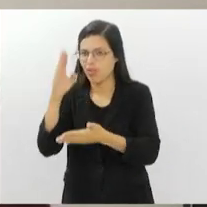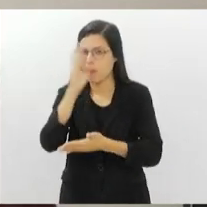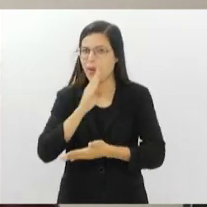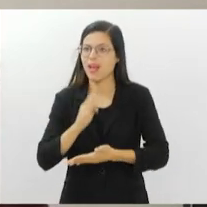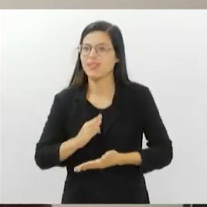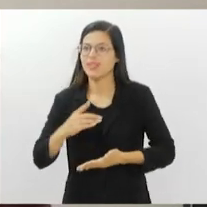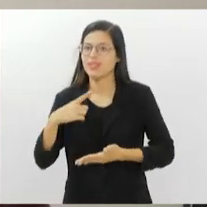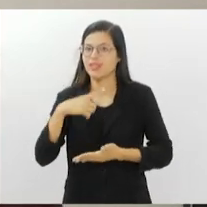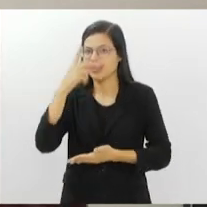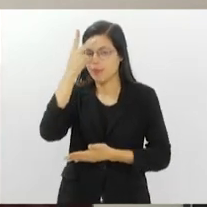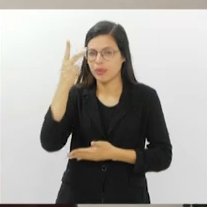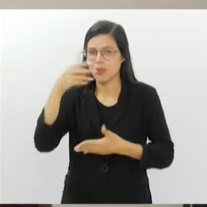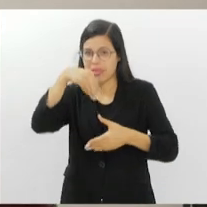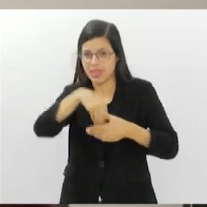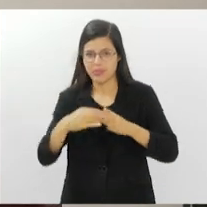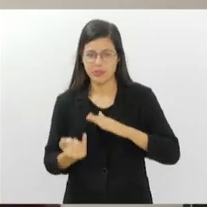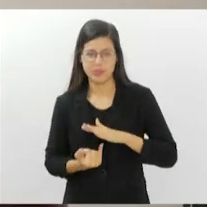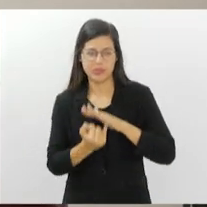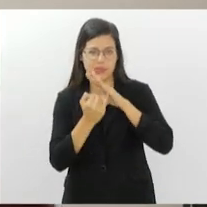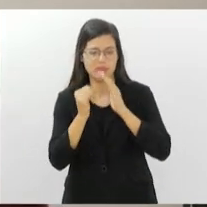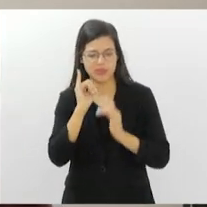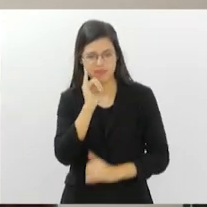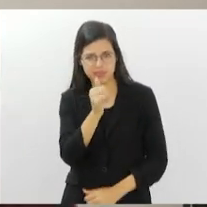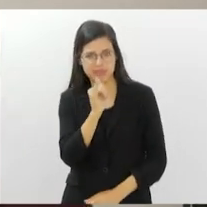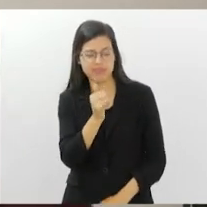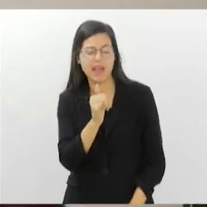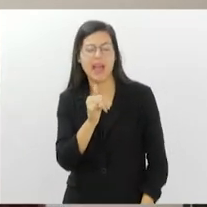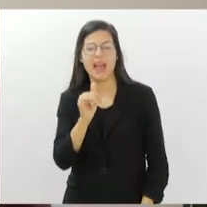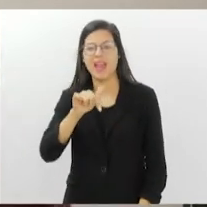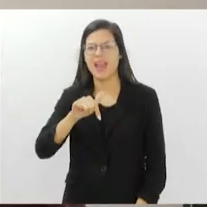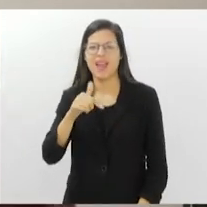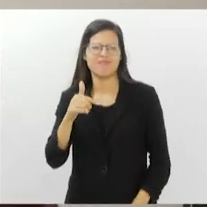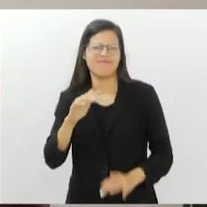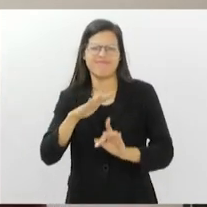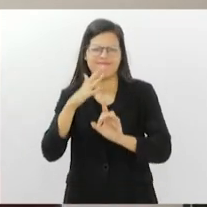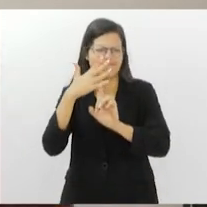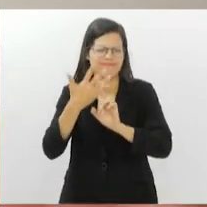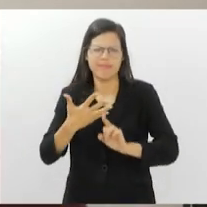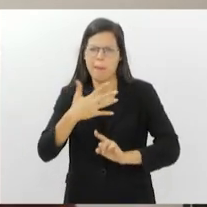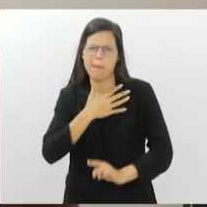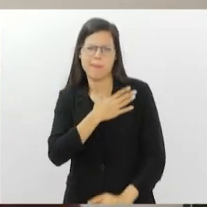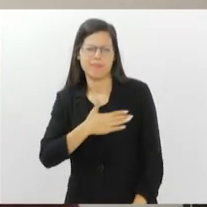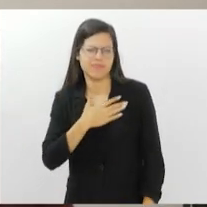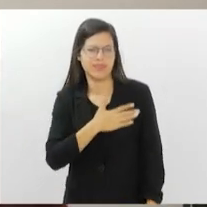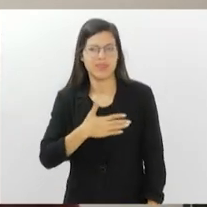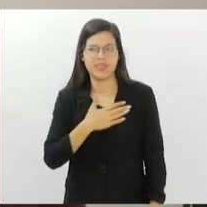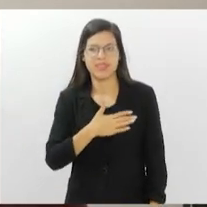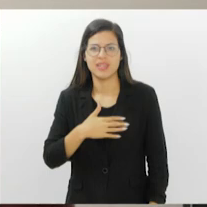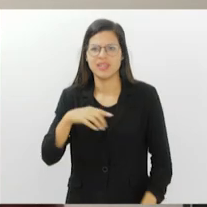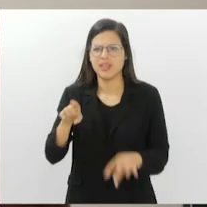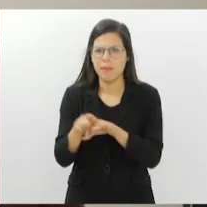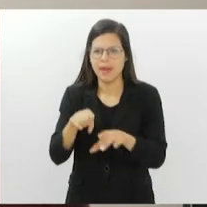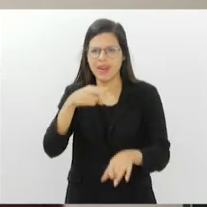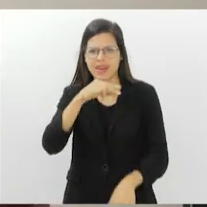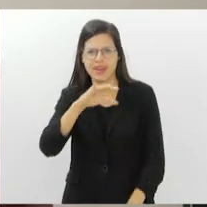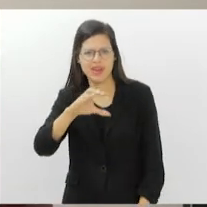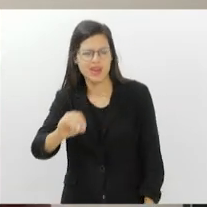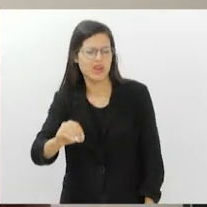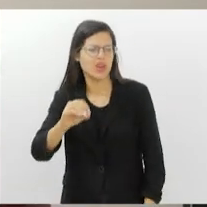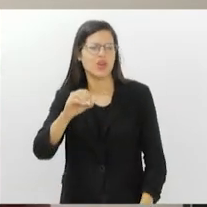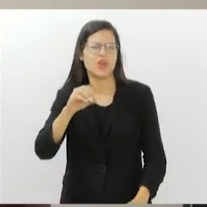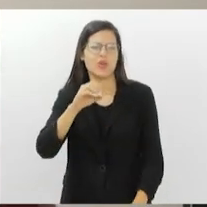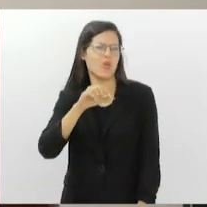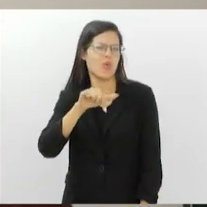FUNARJCAST, contando a sua história, para a gente é uma honra receber um artista como ele. E demais, Nico Rezende, Biafra, frequenta